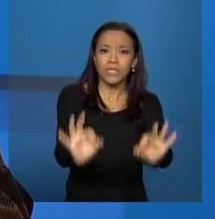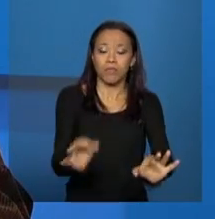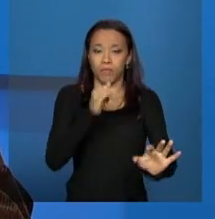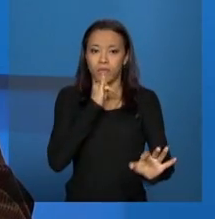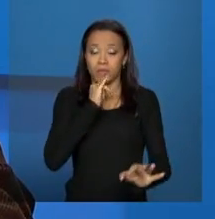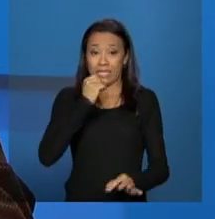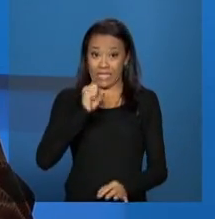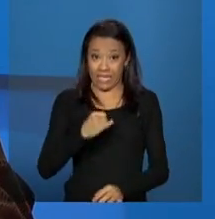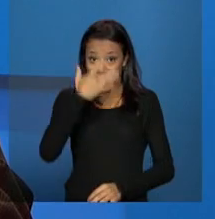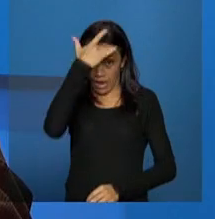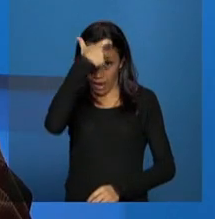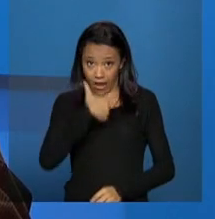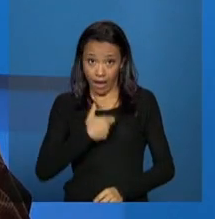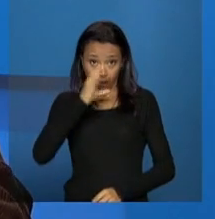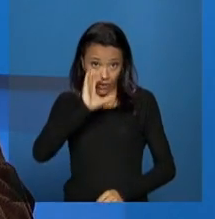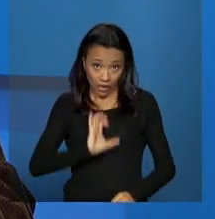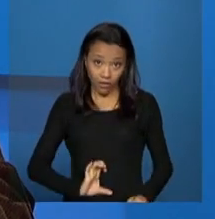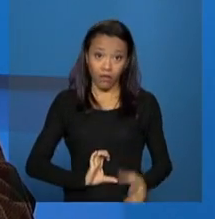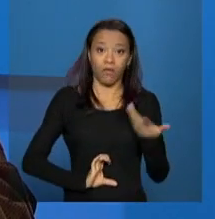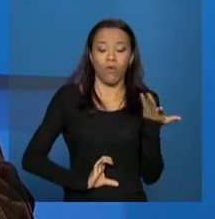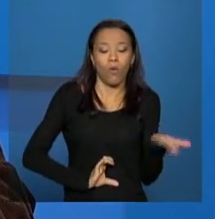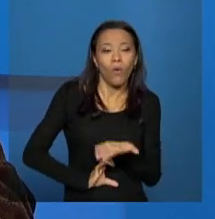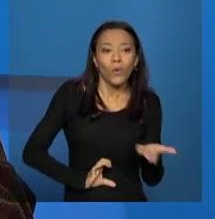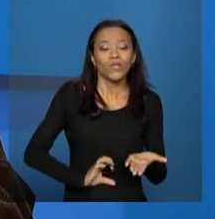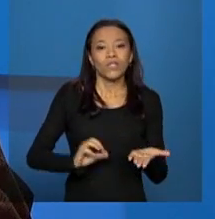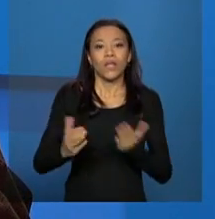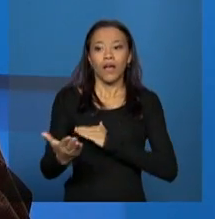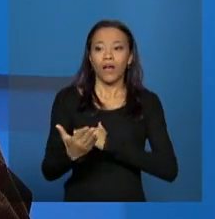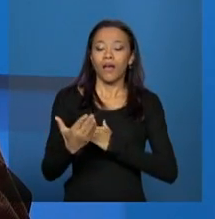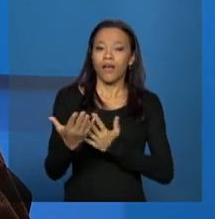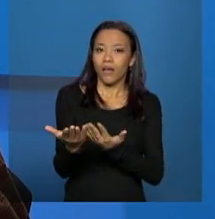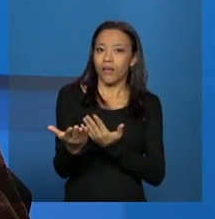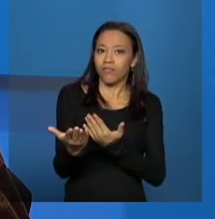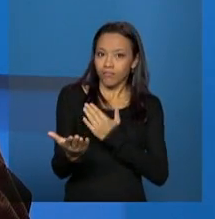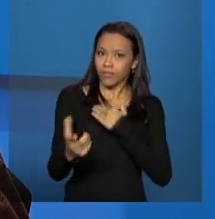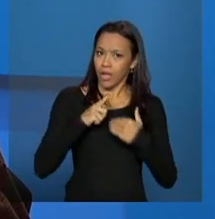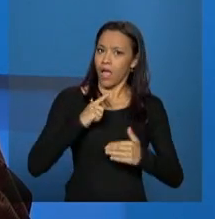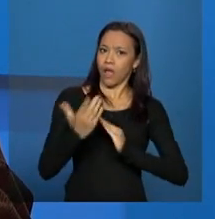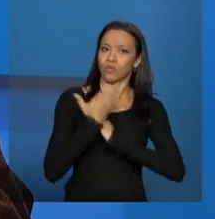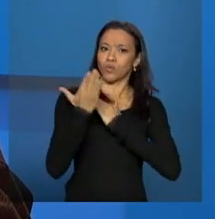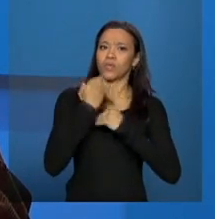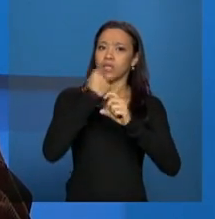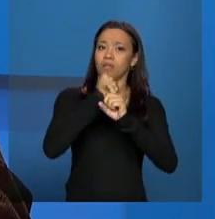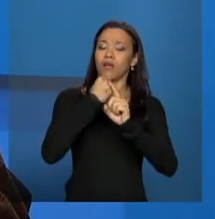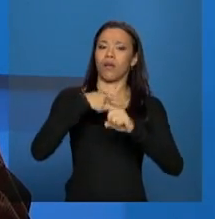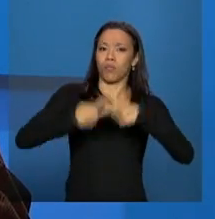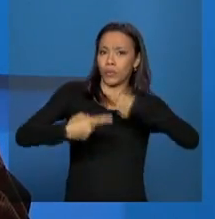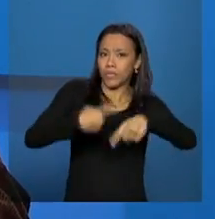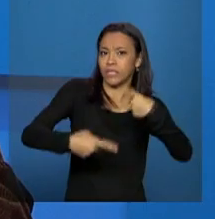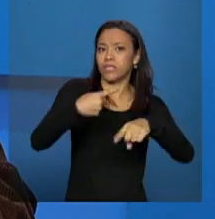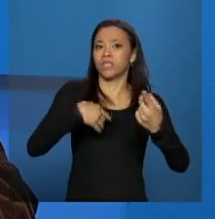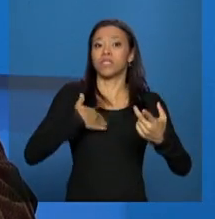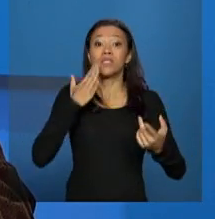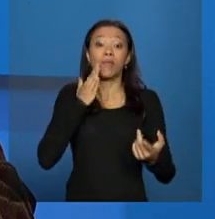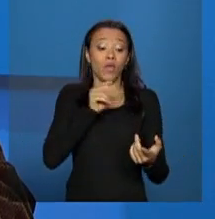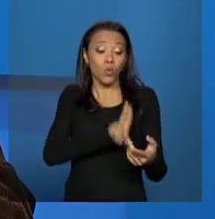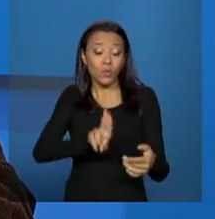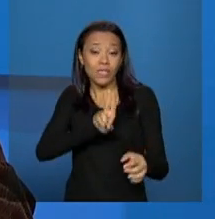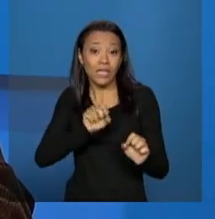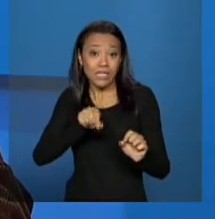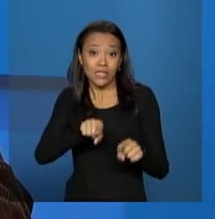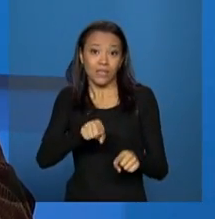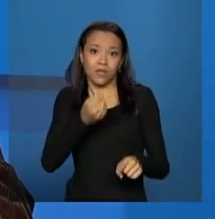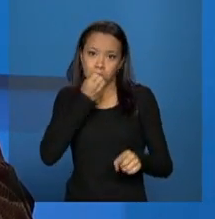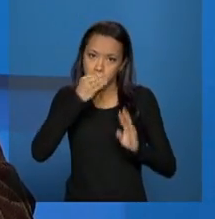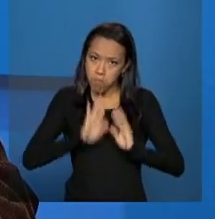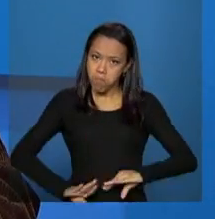é beneficiado da política, ou que está fazendo, né, buscando usar essa política e efetivamente estar sendo atendido por ela,